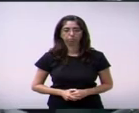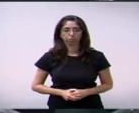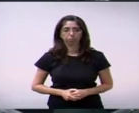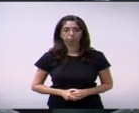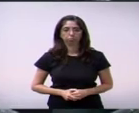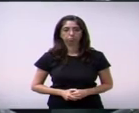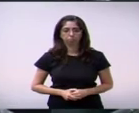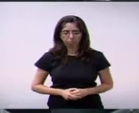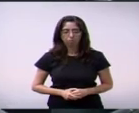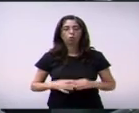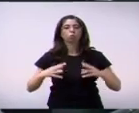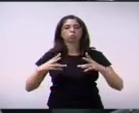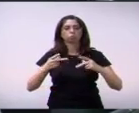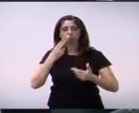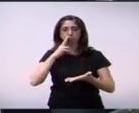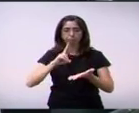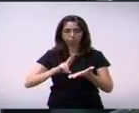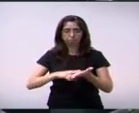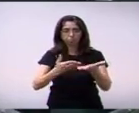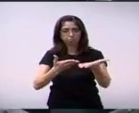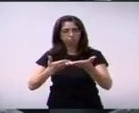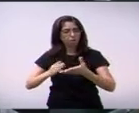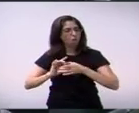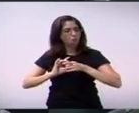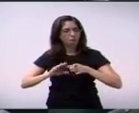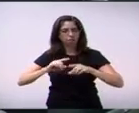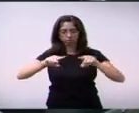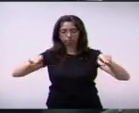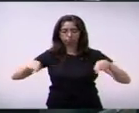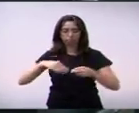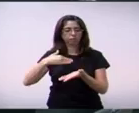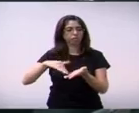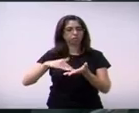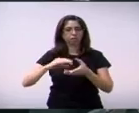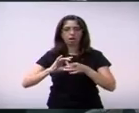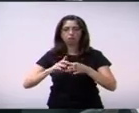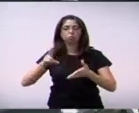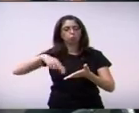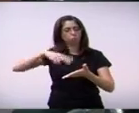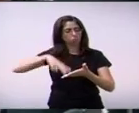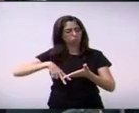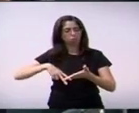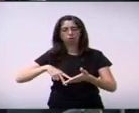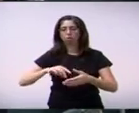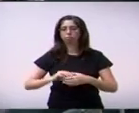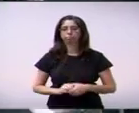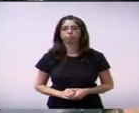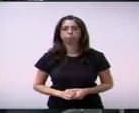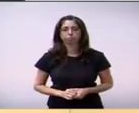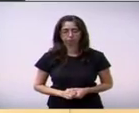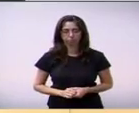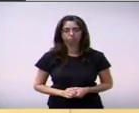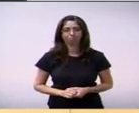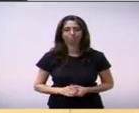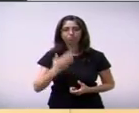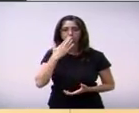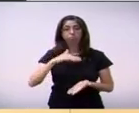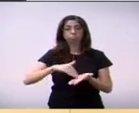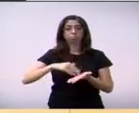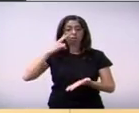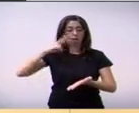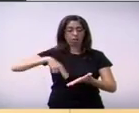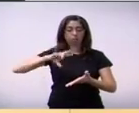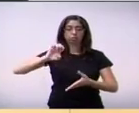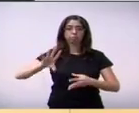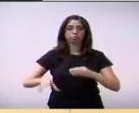As correspondências encontram-se na secretaria à disposição dos vereadores. Peço ao senhor secretário que faça a leitura